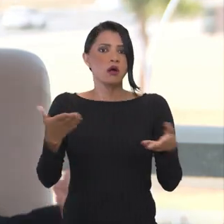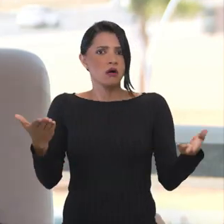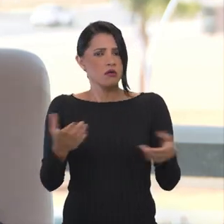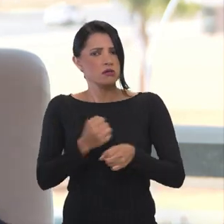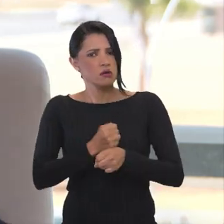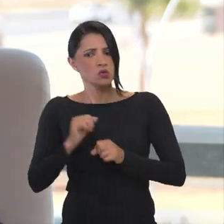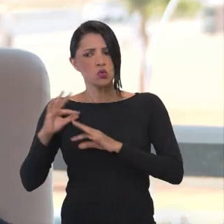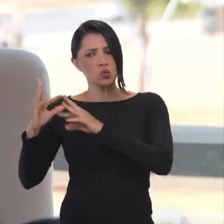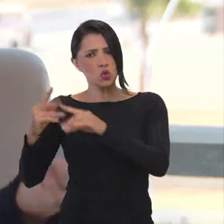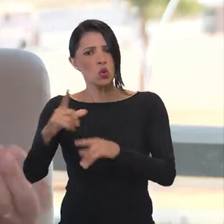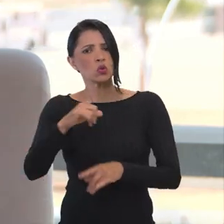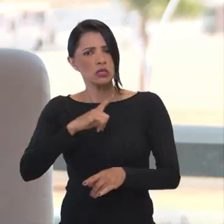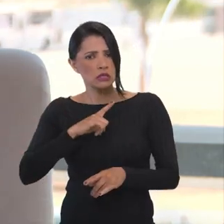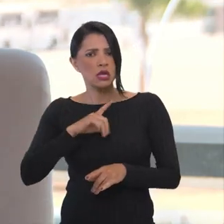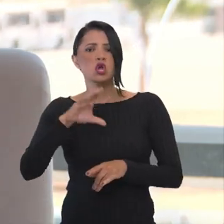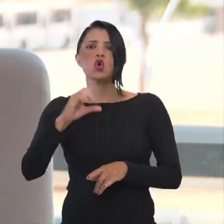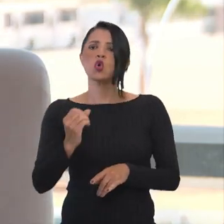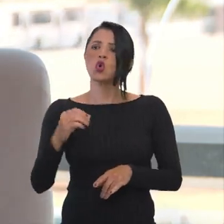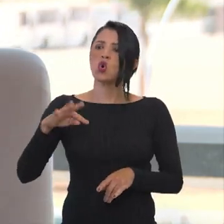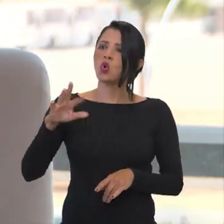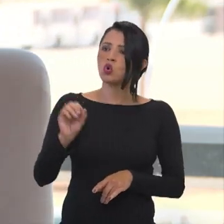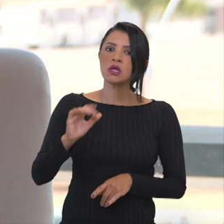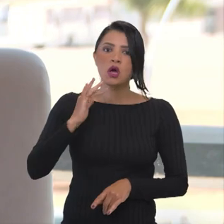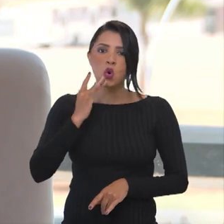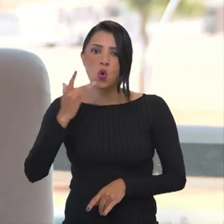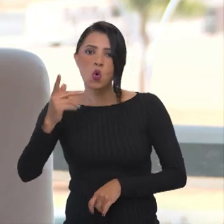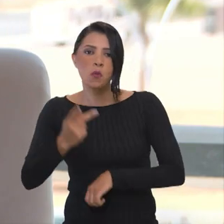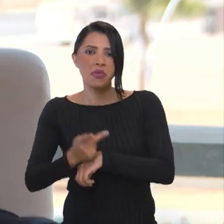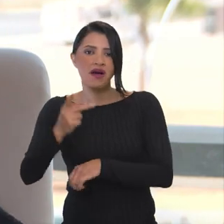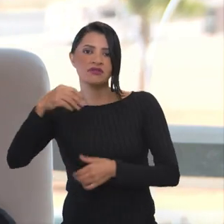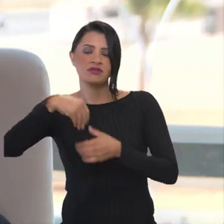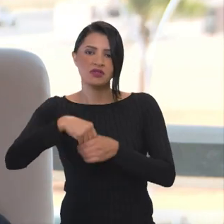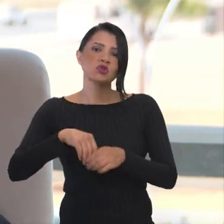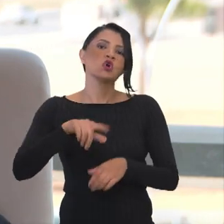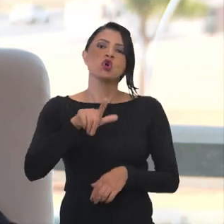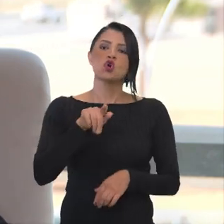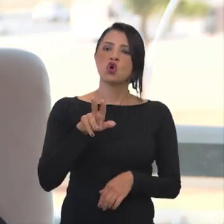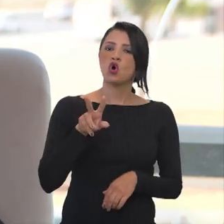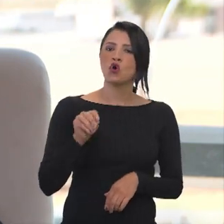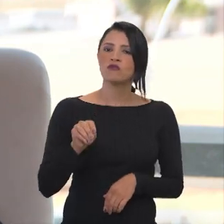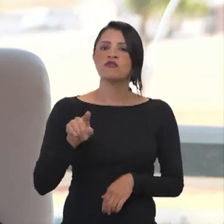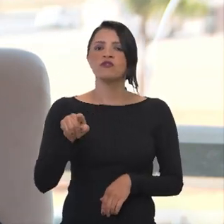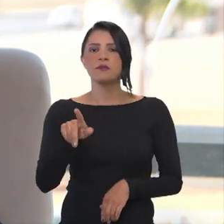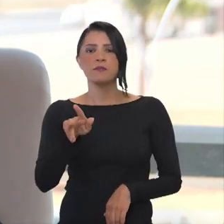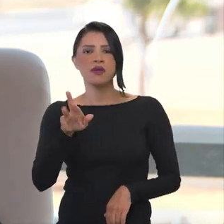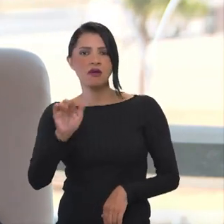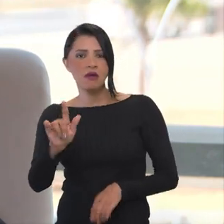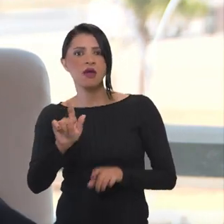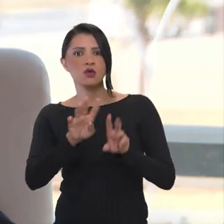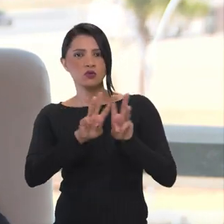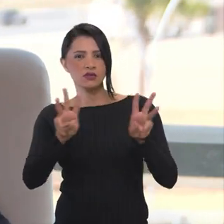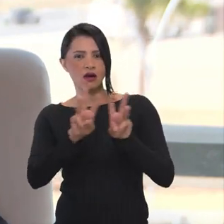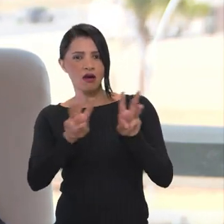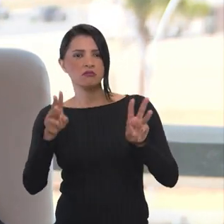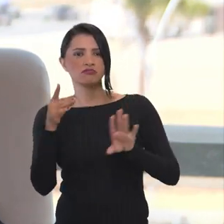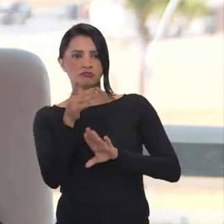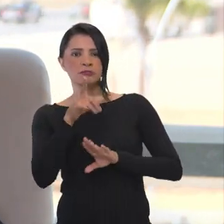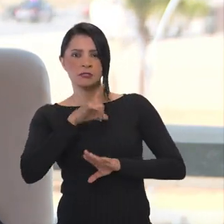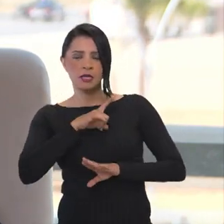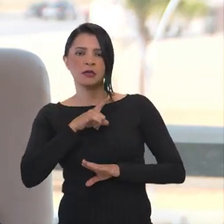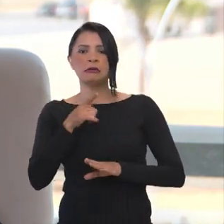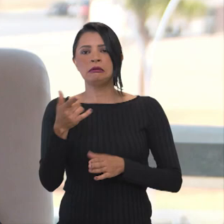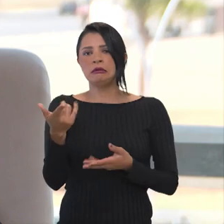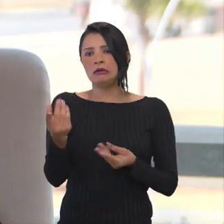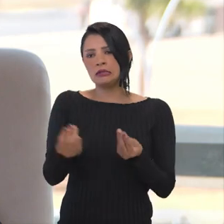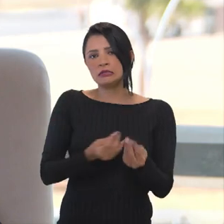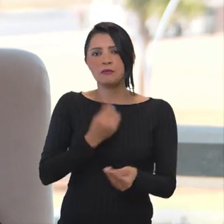para todo mundo que tem contas ouro ou prata dentro do Gov.br. São pessoas que já têm algum tipo de confirmação, muitas